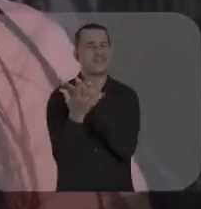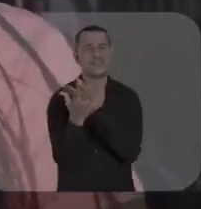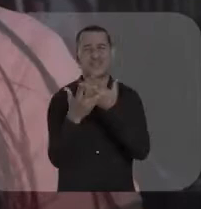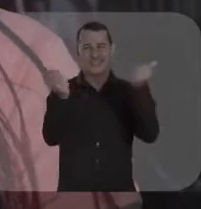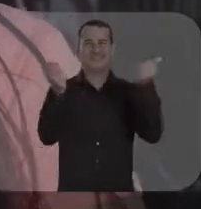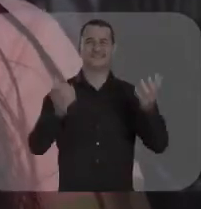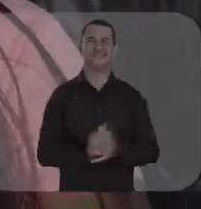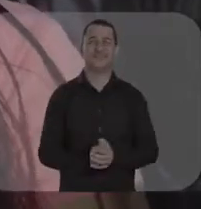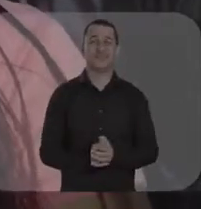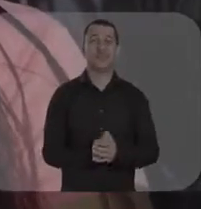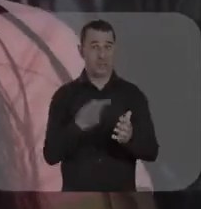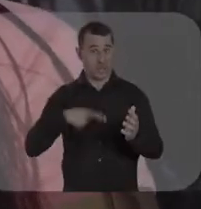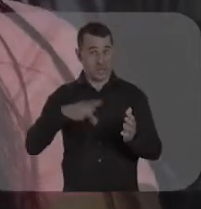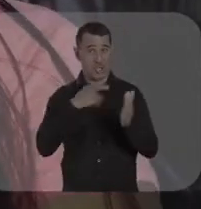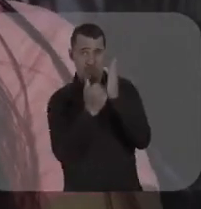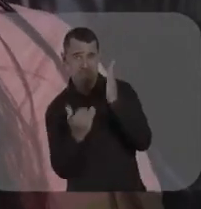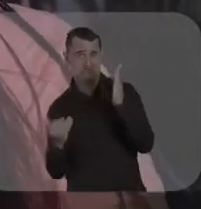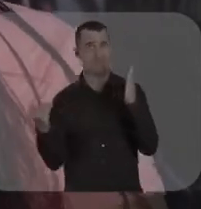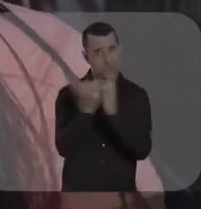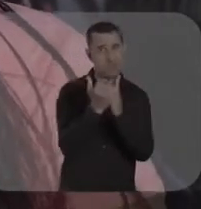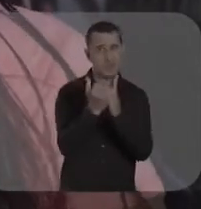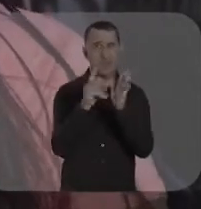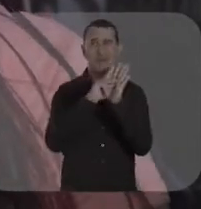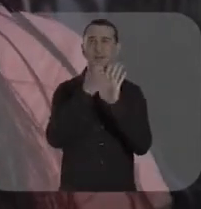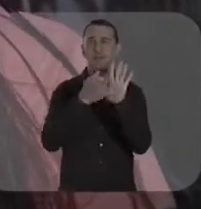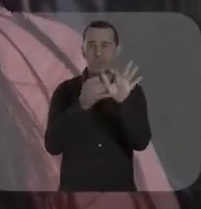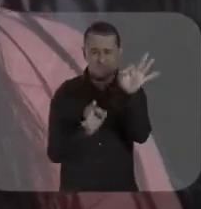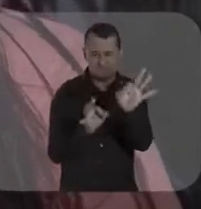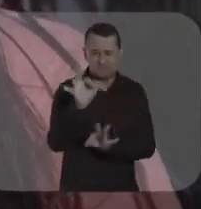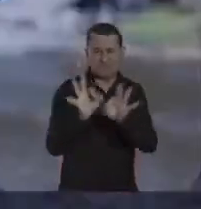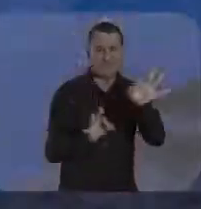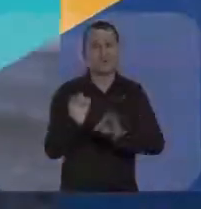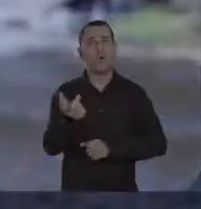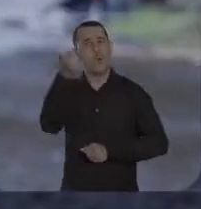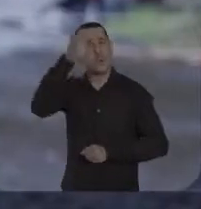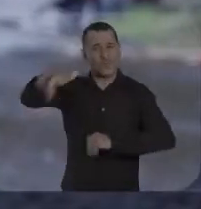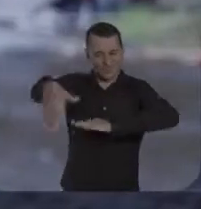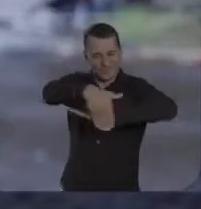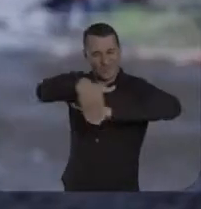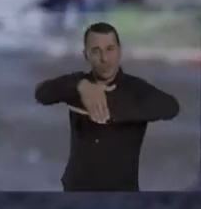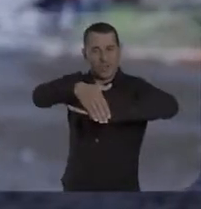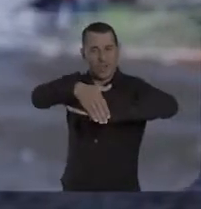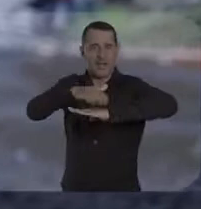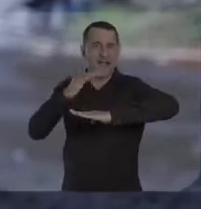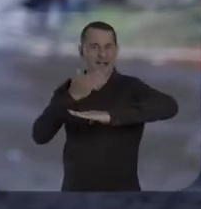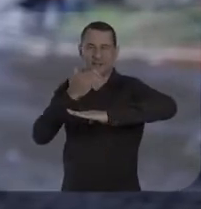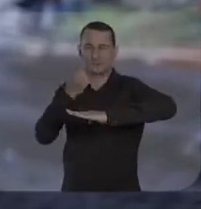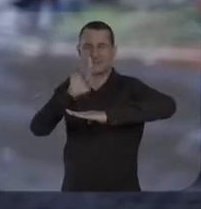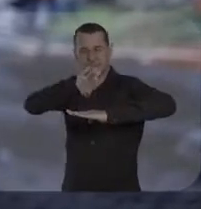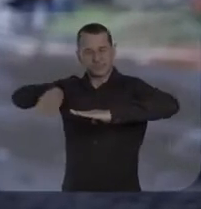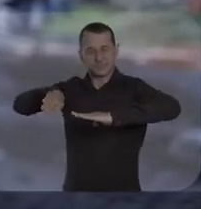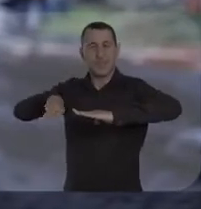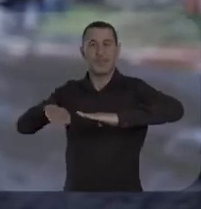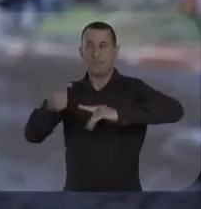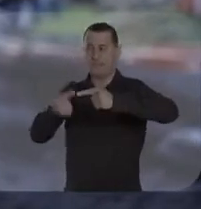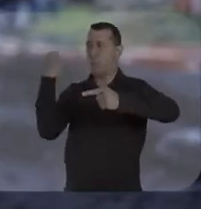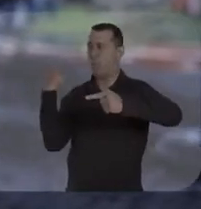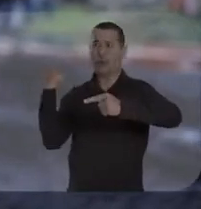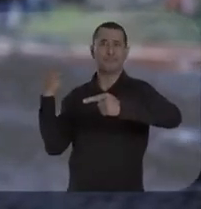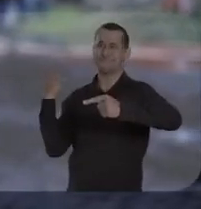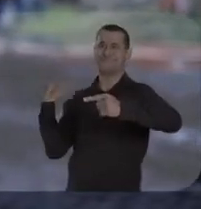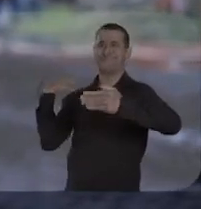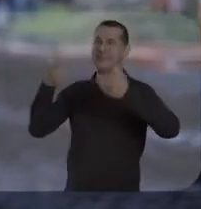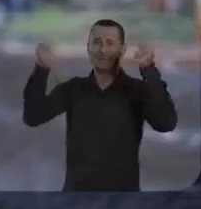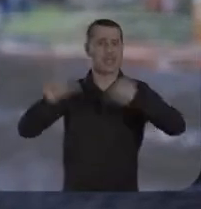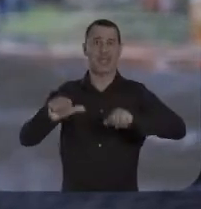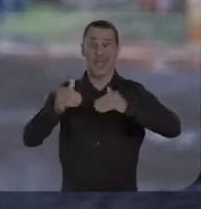tudo de LED. É um bairro lindo, maravilhoso. Vamos avançar com o maior programa de recuperação